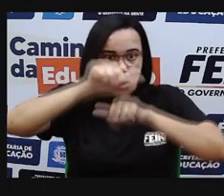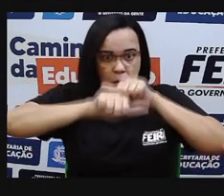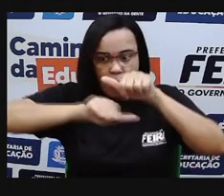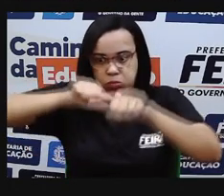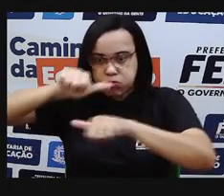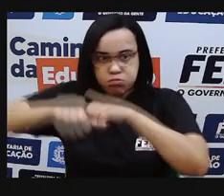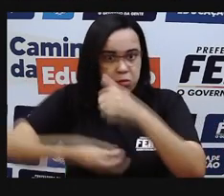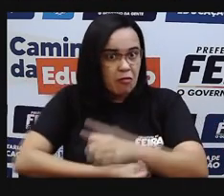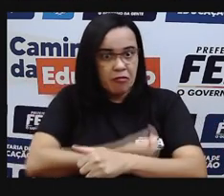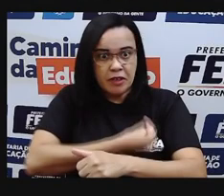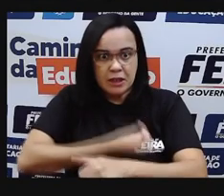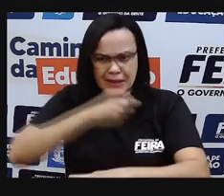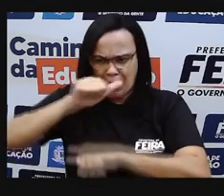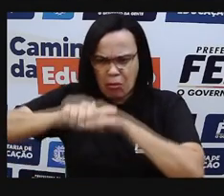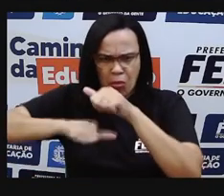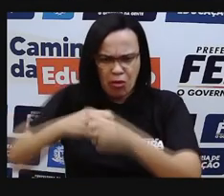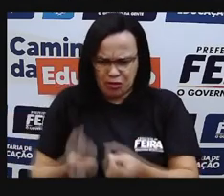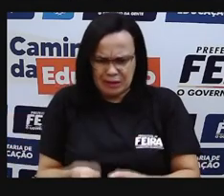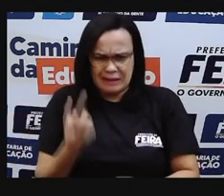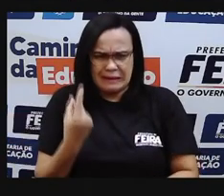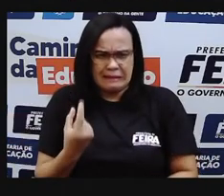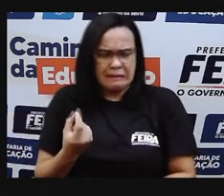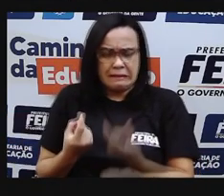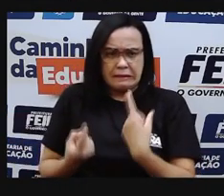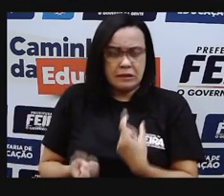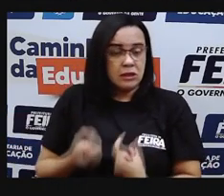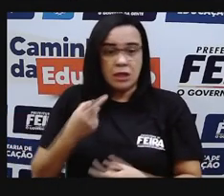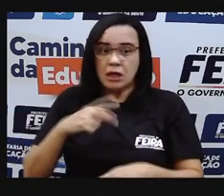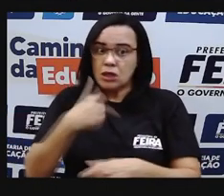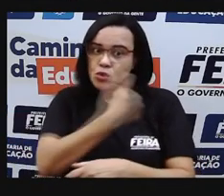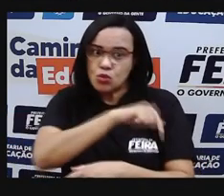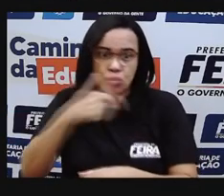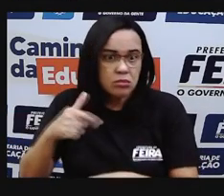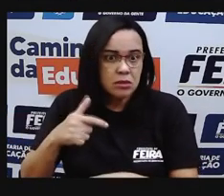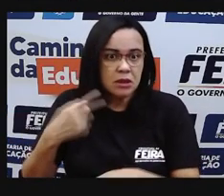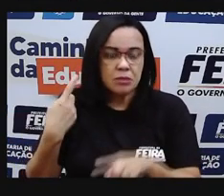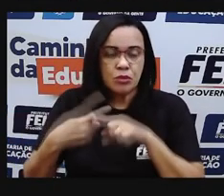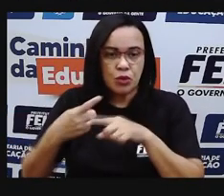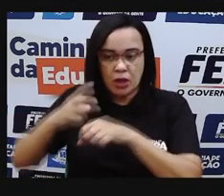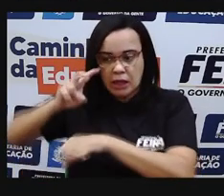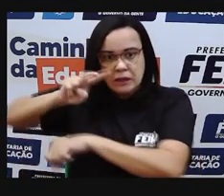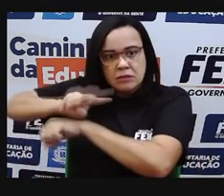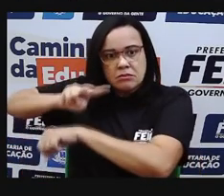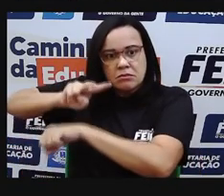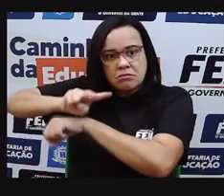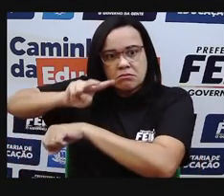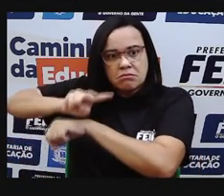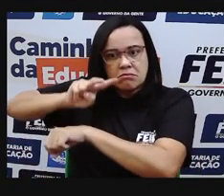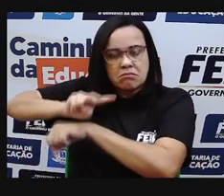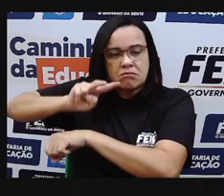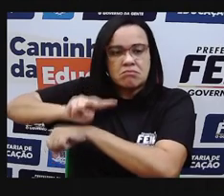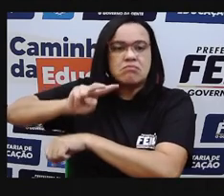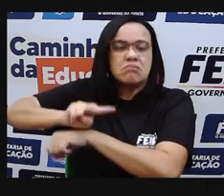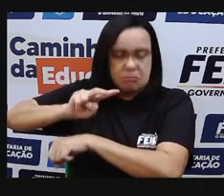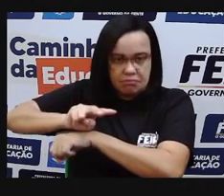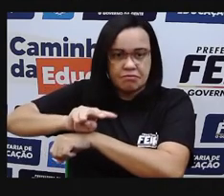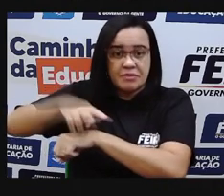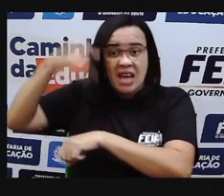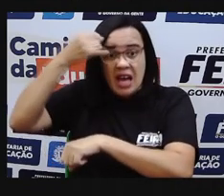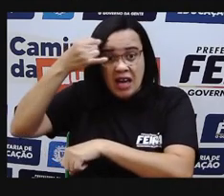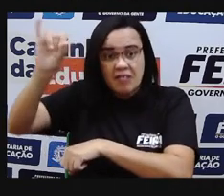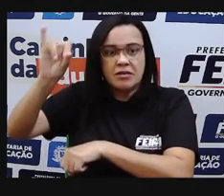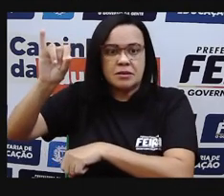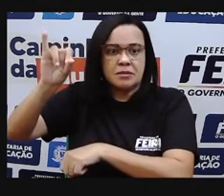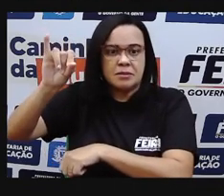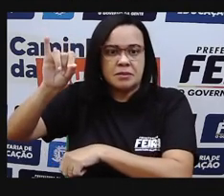camada de ozônio, ela vai barrar, ela vai proteger a incidência desses raios ultravioletas vindos